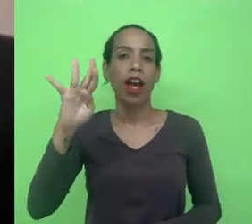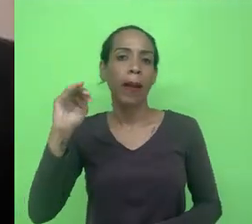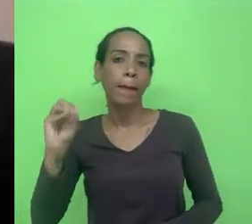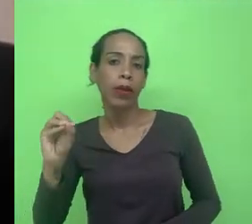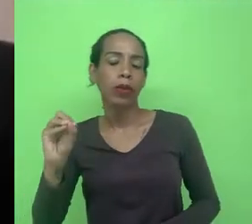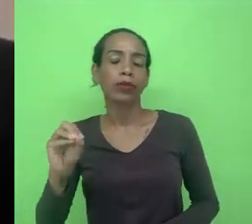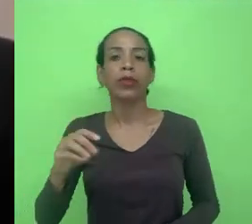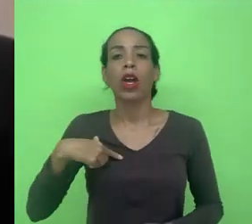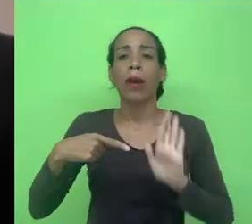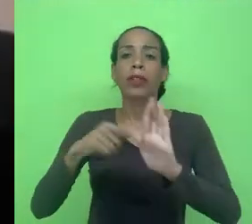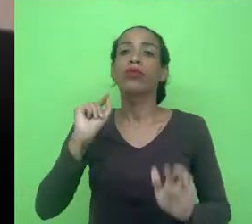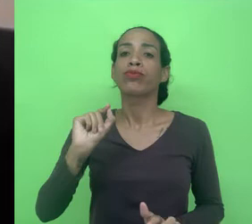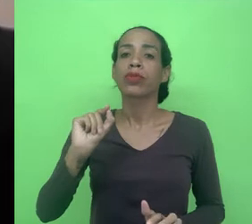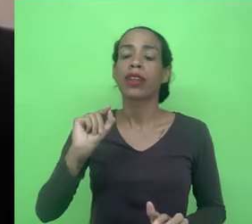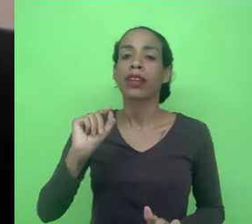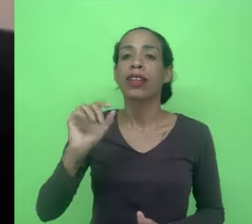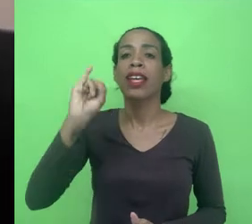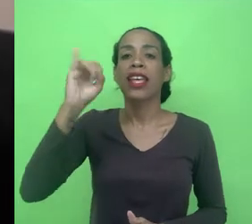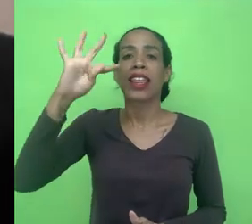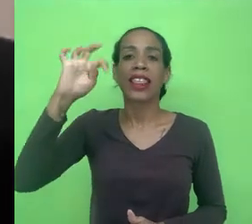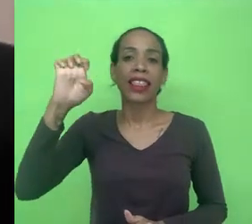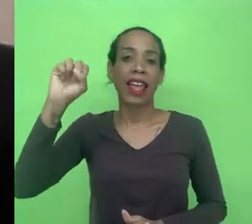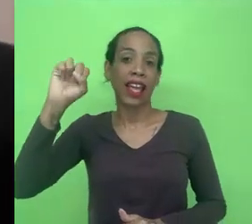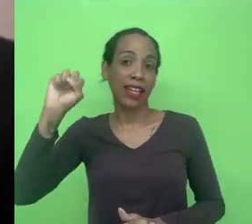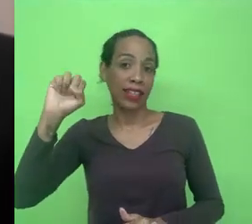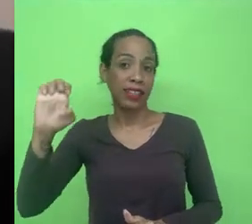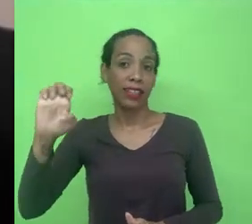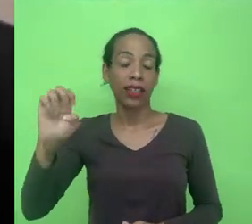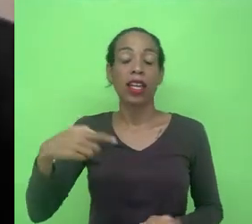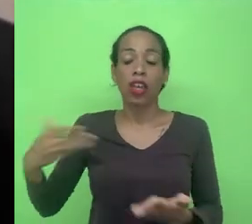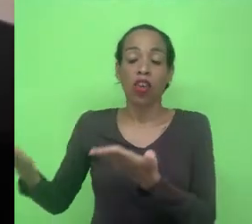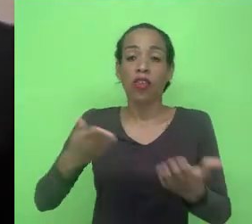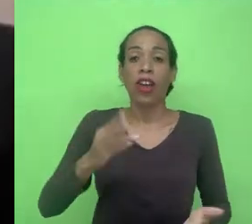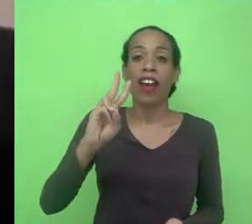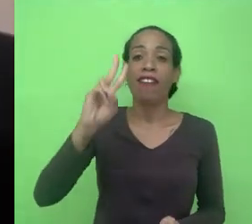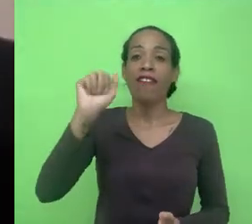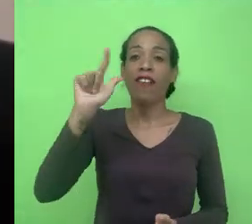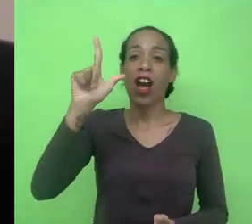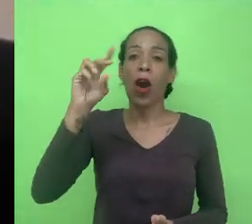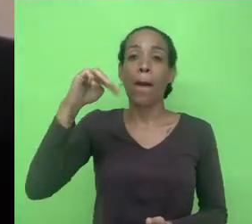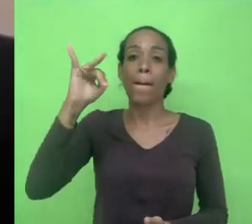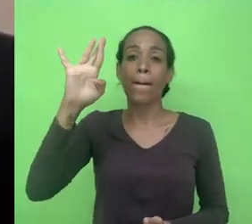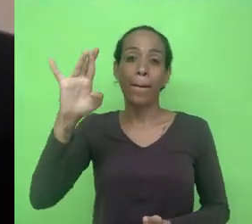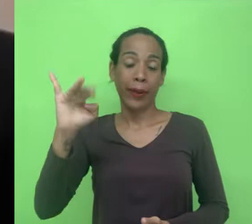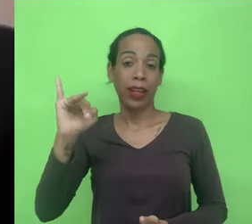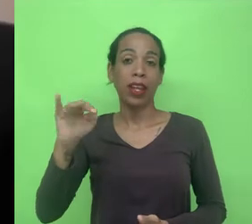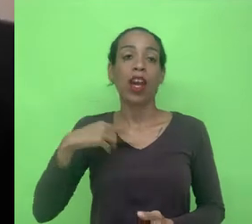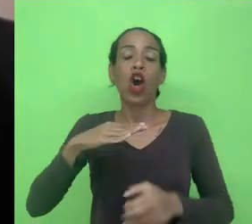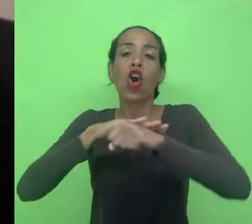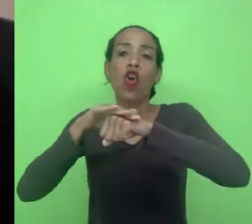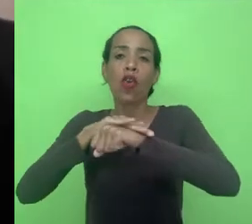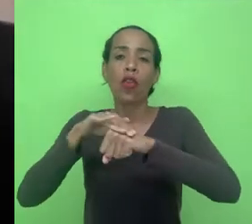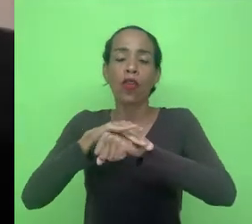Em Tese. E hoje teremos como convidado o Valmir Roberto Estima do Rego Barros. Ele irá